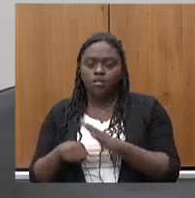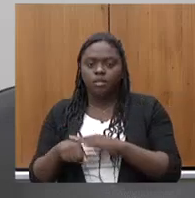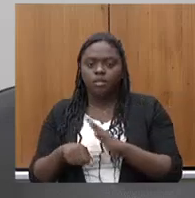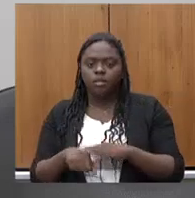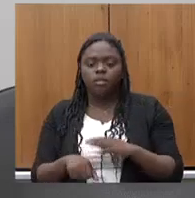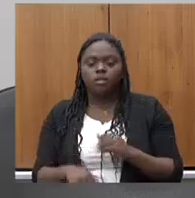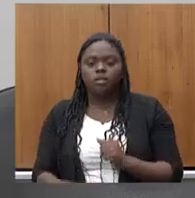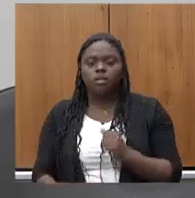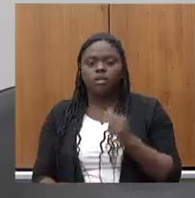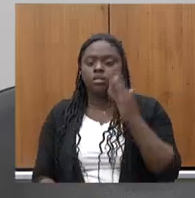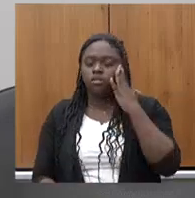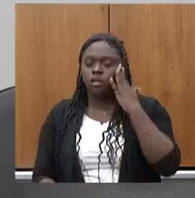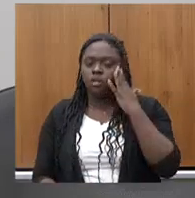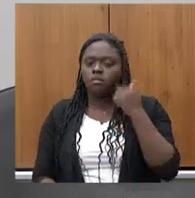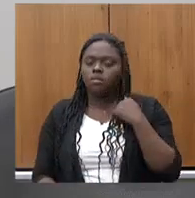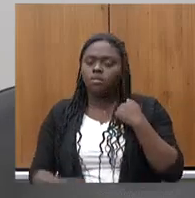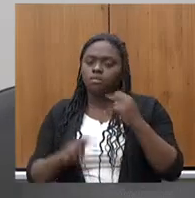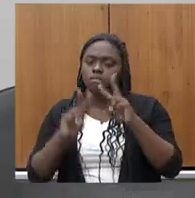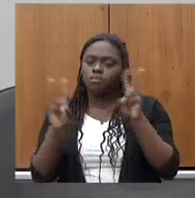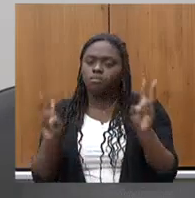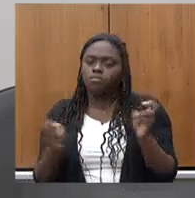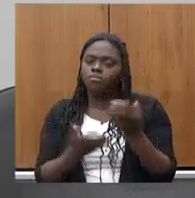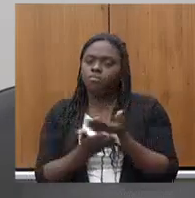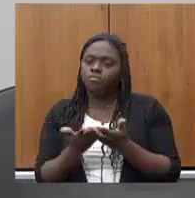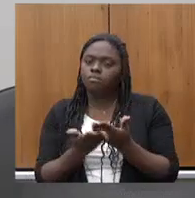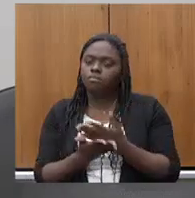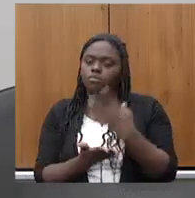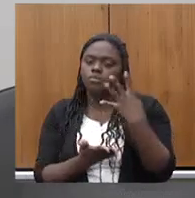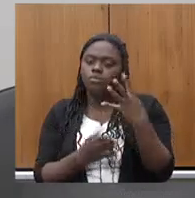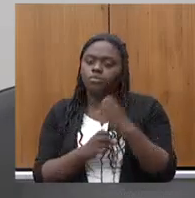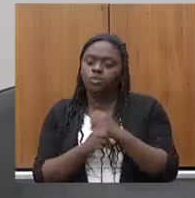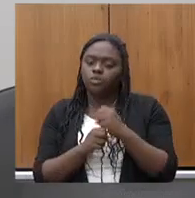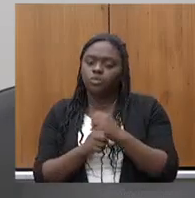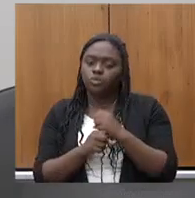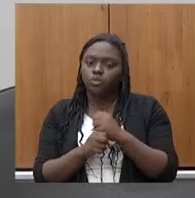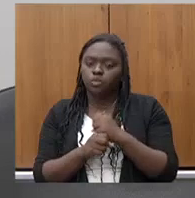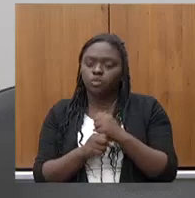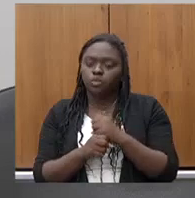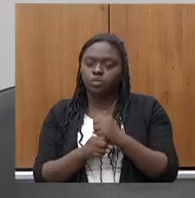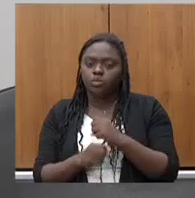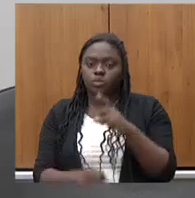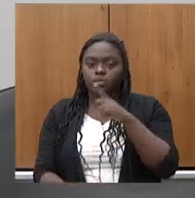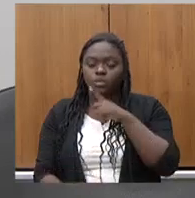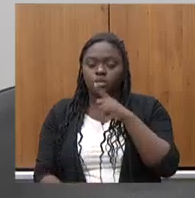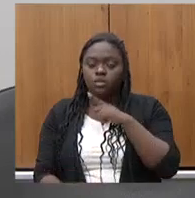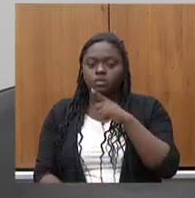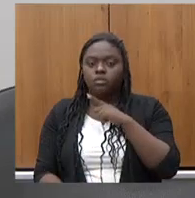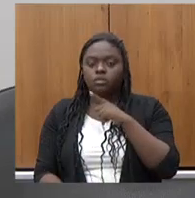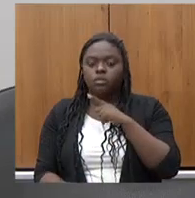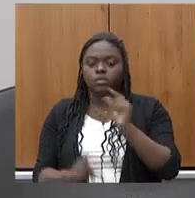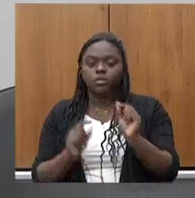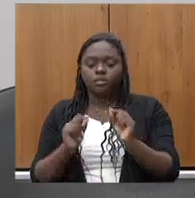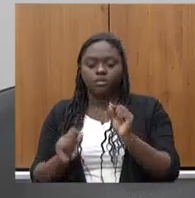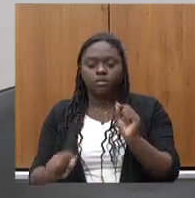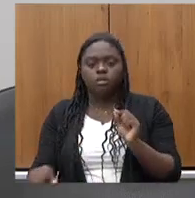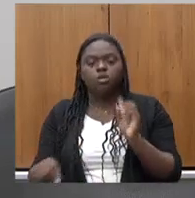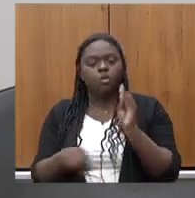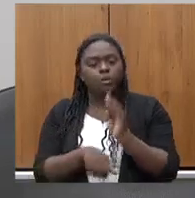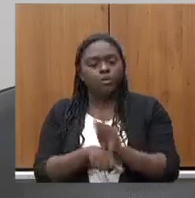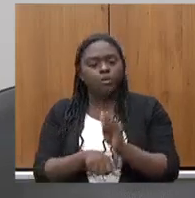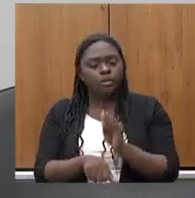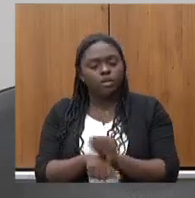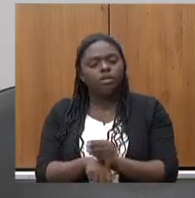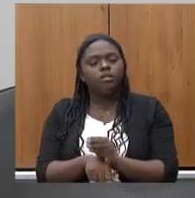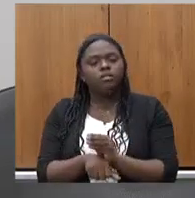sabe que eu trato o mesmo assunto os quatro anos e tive o cuidado de exatamente